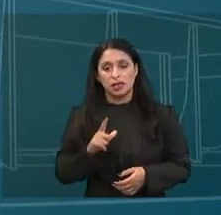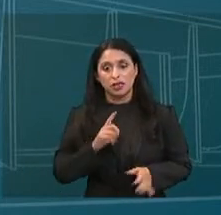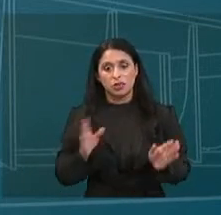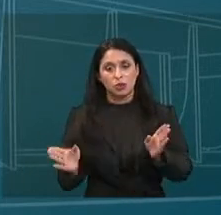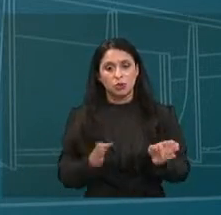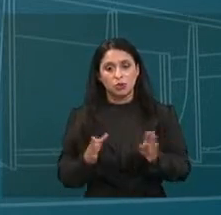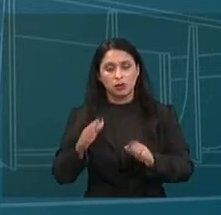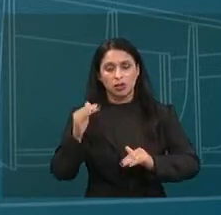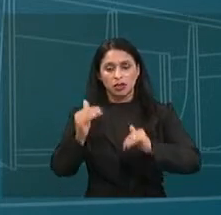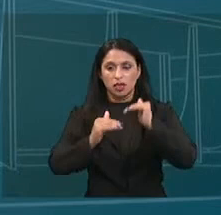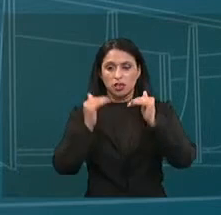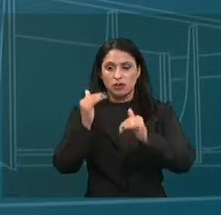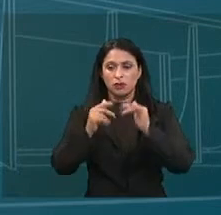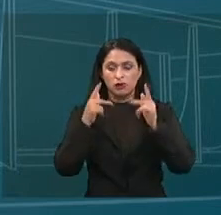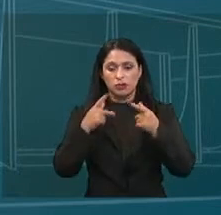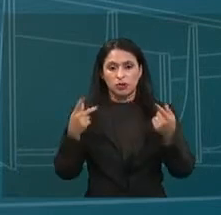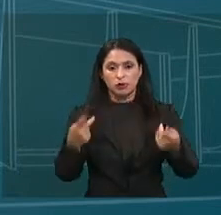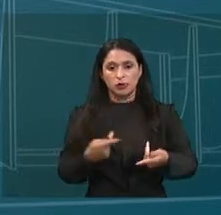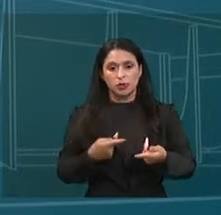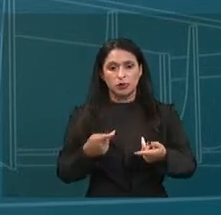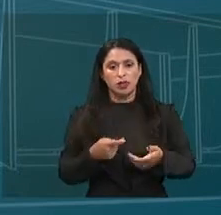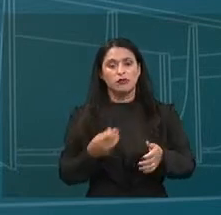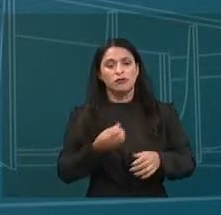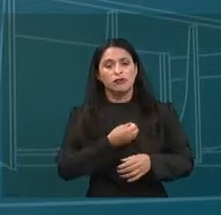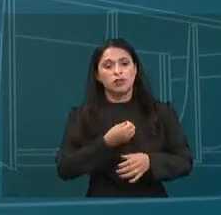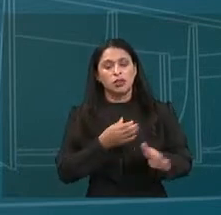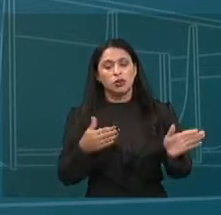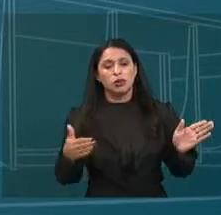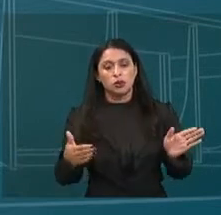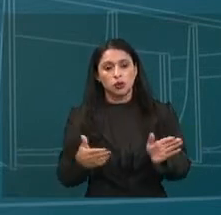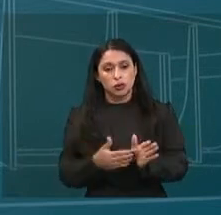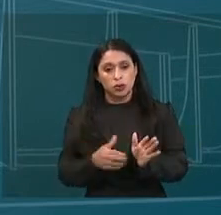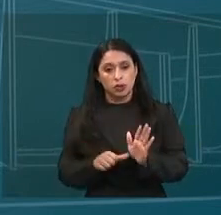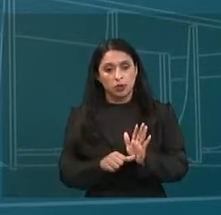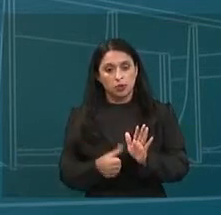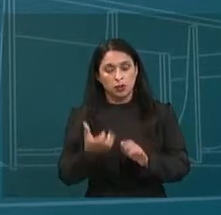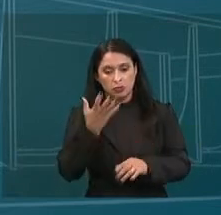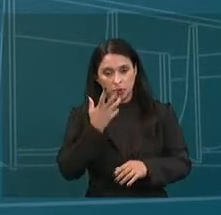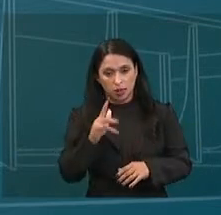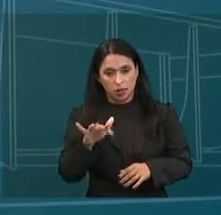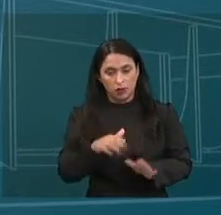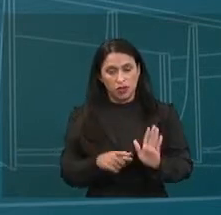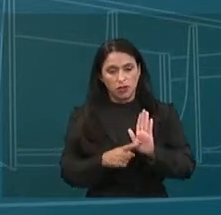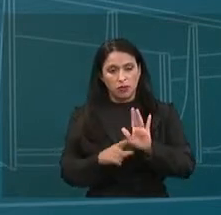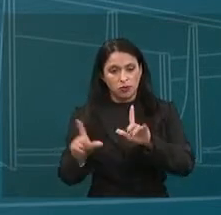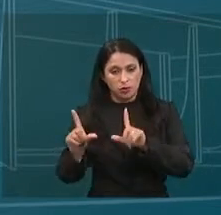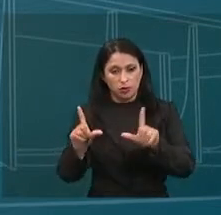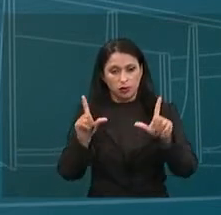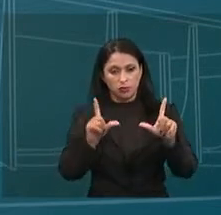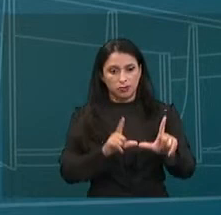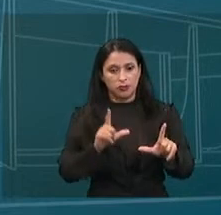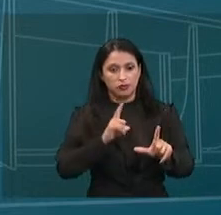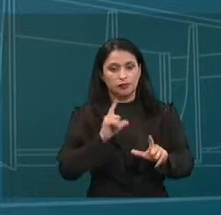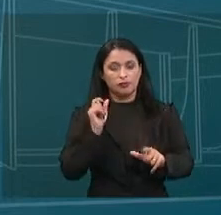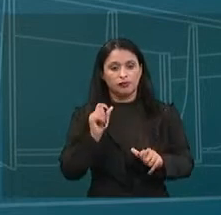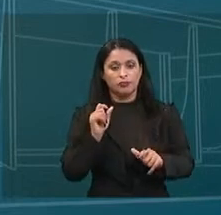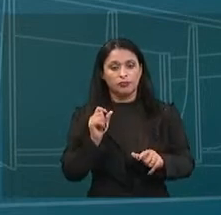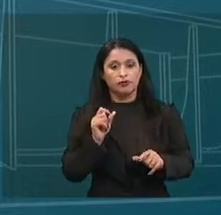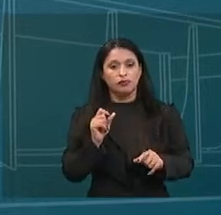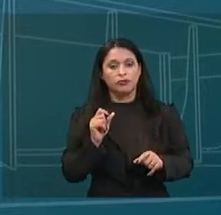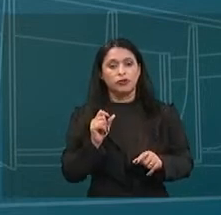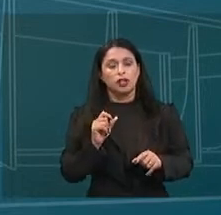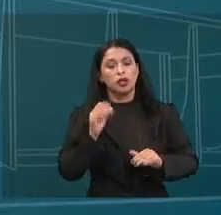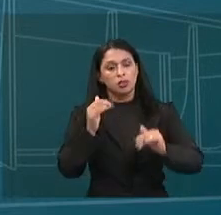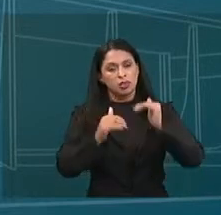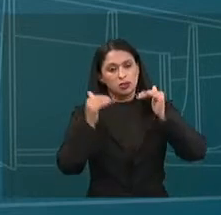desenvolvimento humano, com reflexos para toda a vida do indivíduo. A primeira infância, por exemplo, como mostra esse slide, é um período no qual o desenvolvimento cerebral